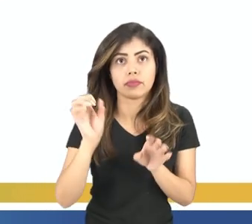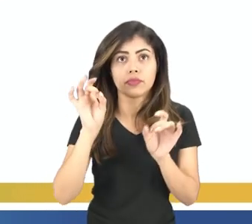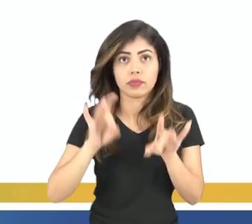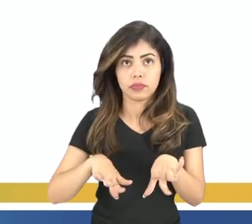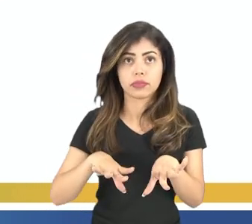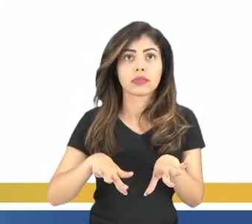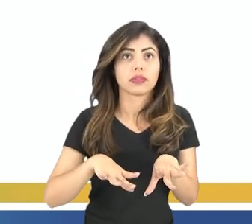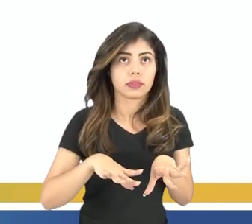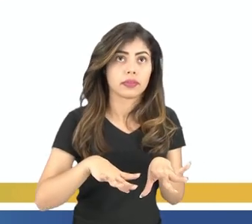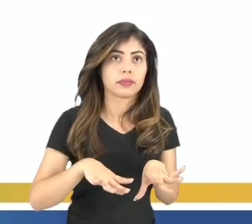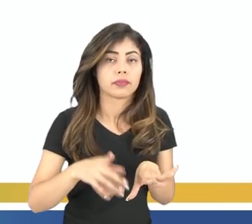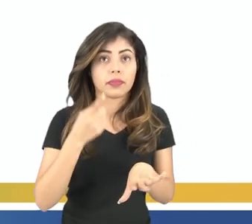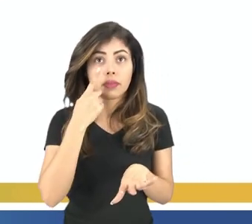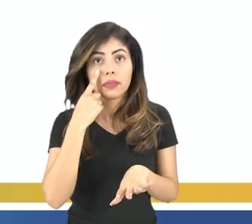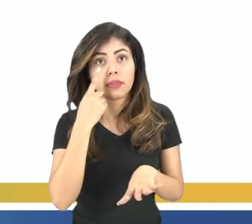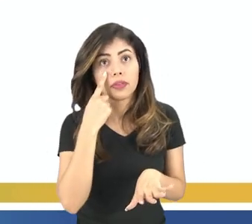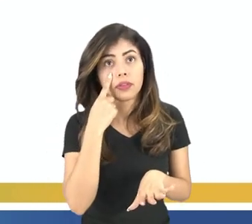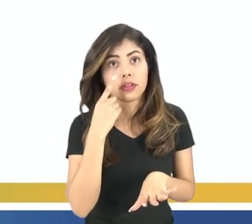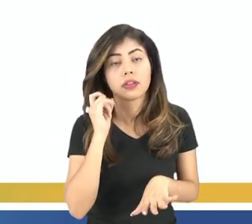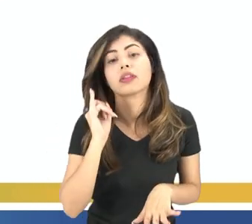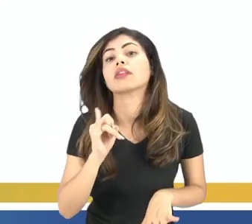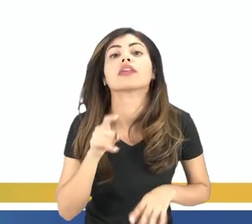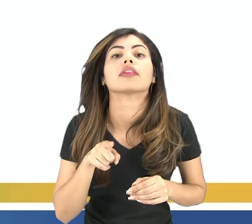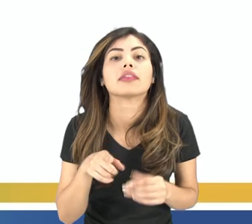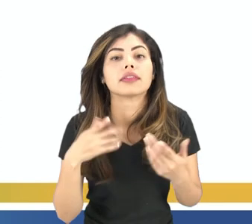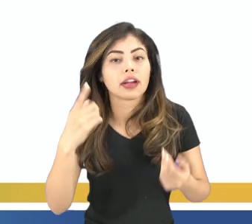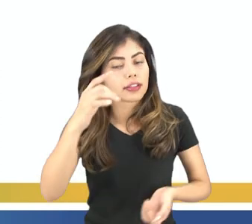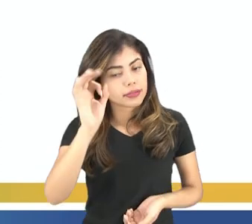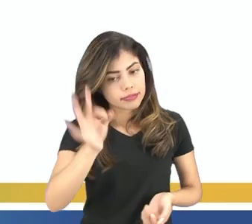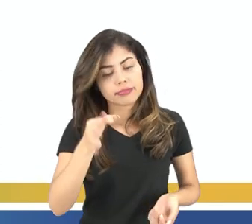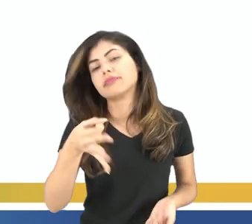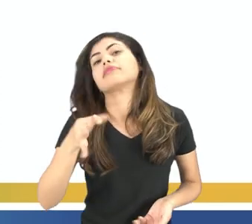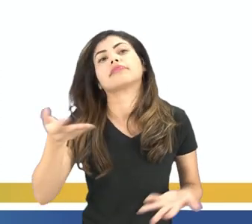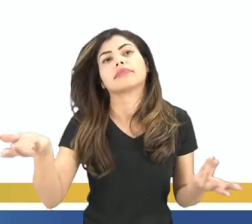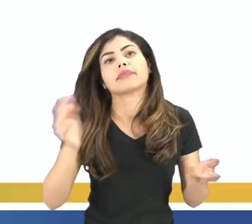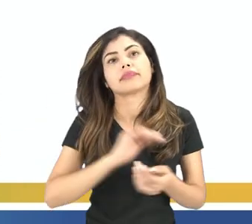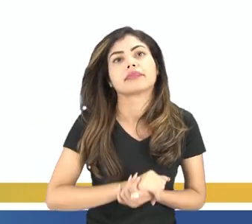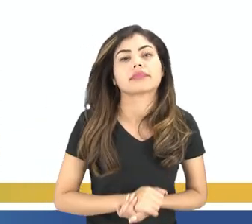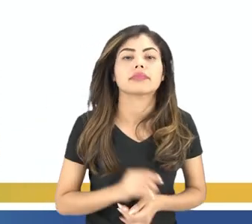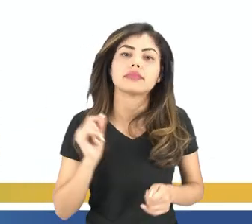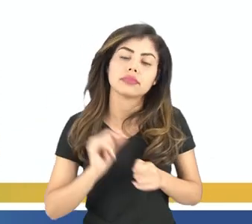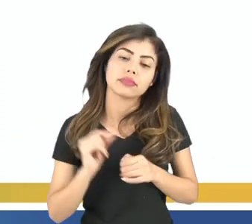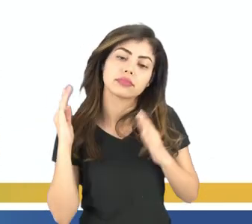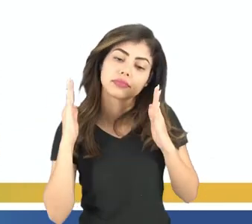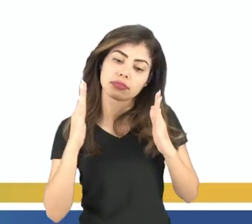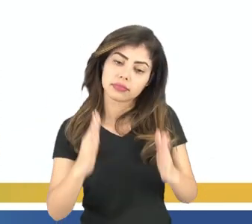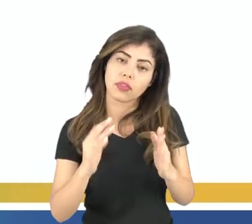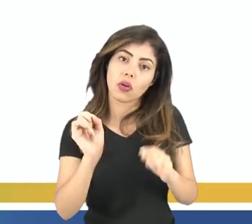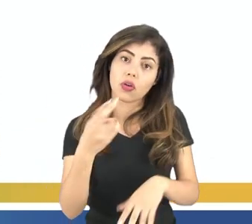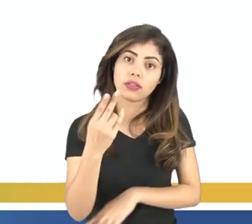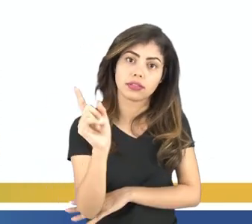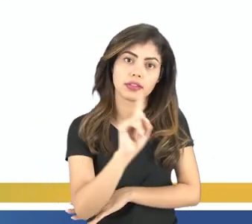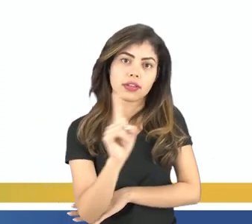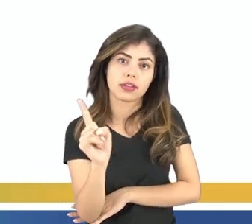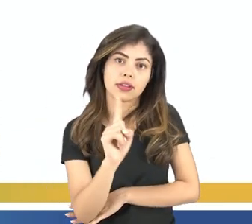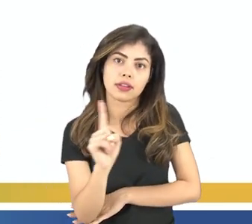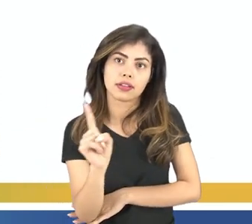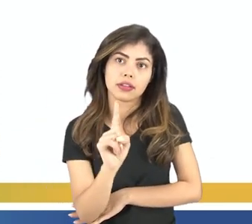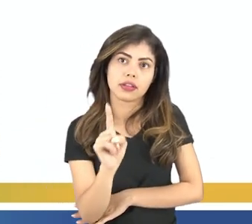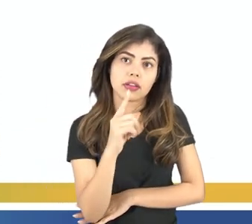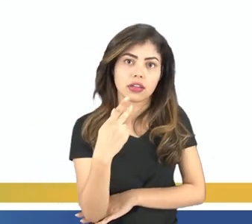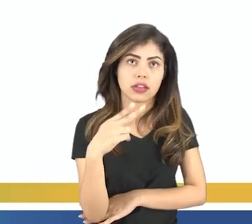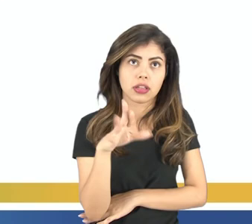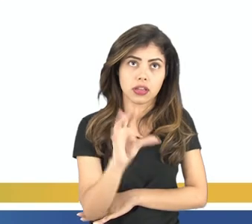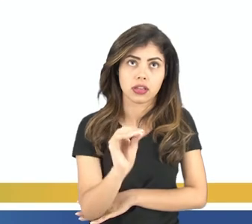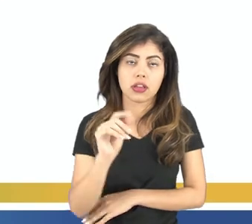por fim, você vai verificar se deu certo ou se ela se alinhou ou não com o